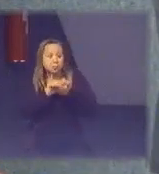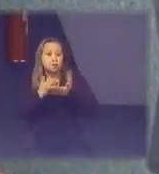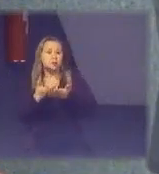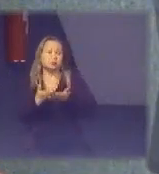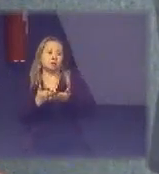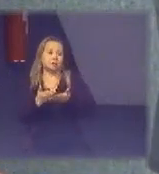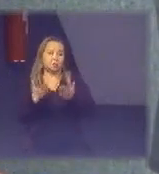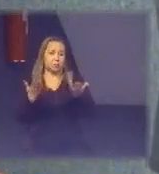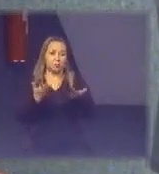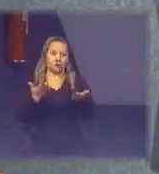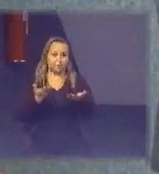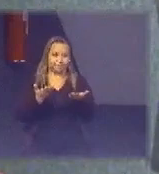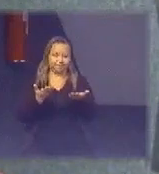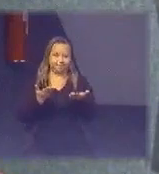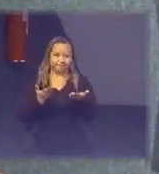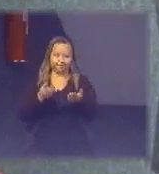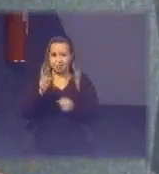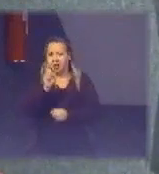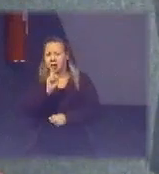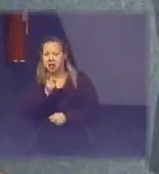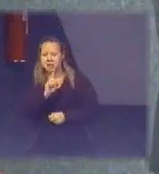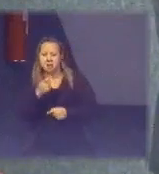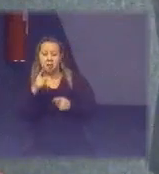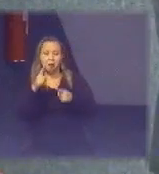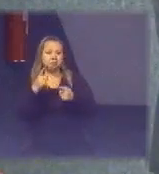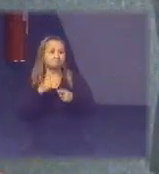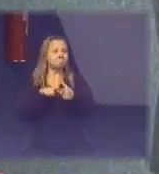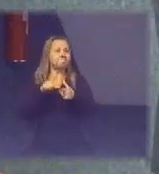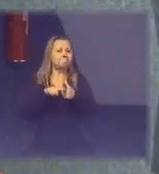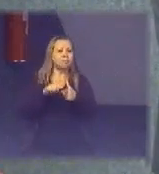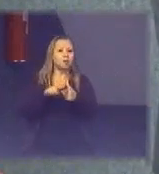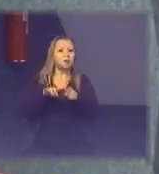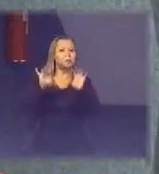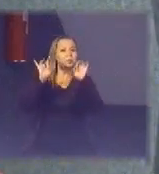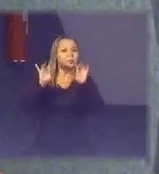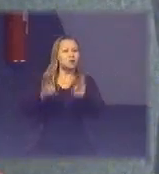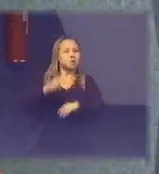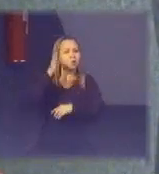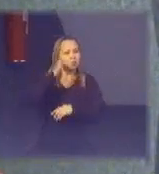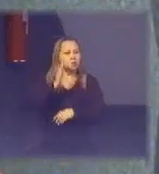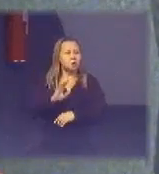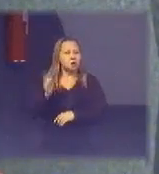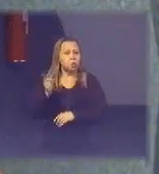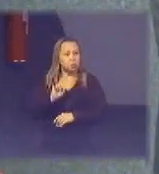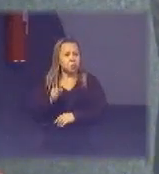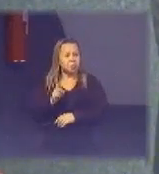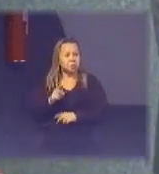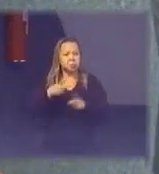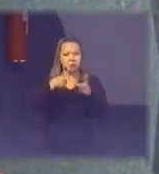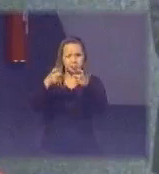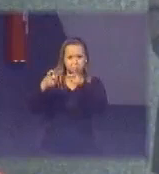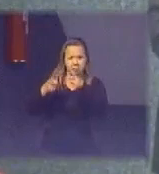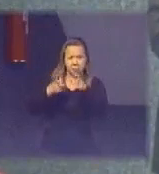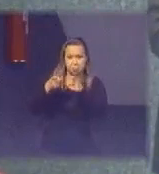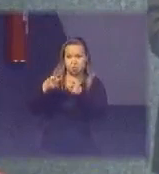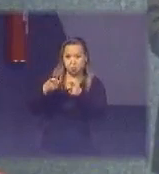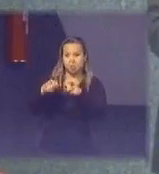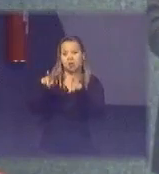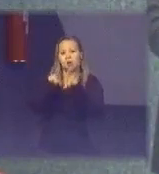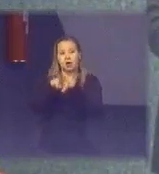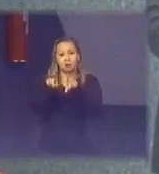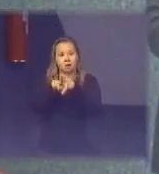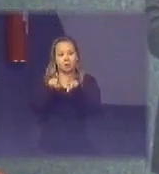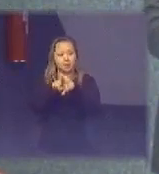mas não é um problema específico do Brasil a gente vê que no mundo todo também